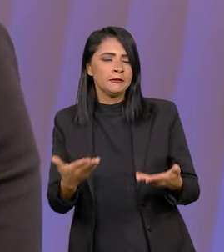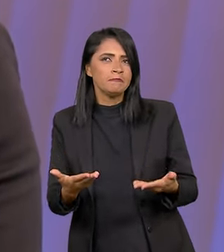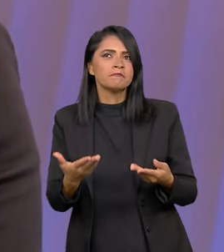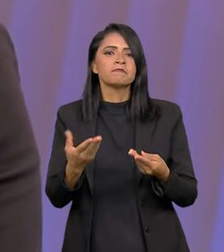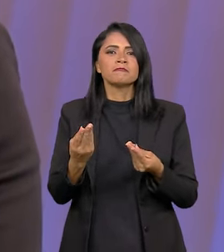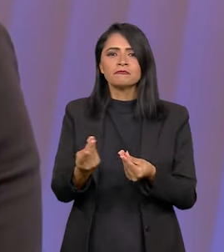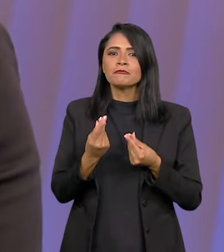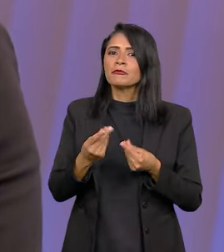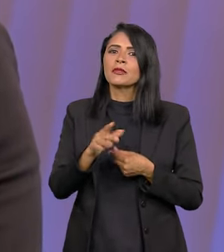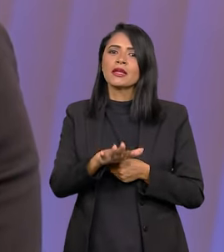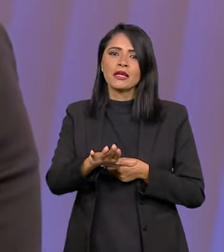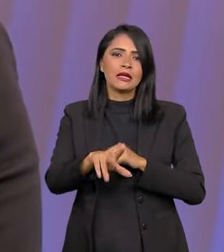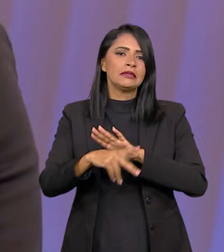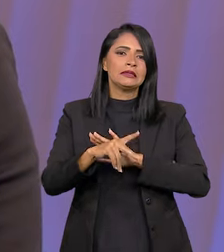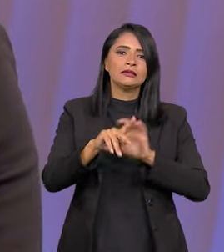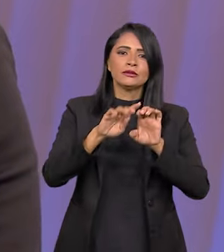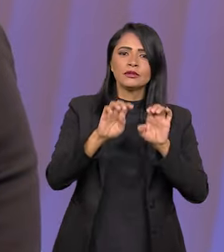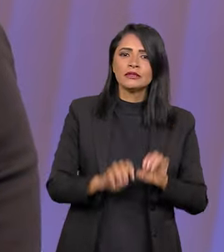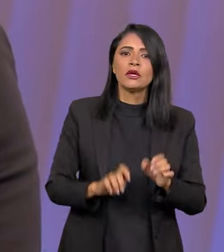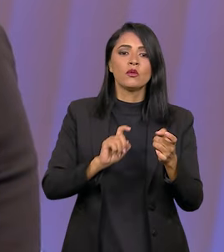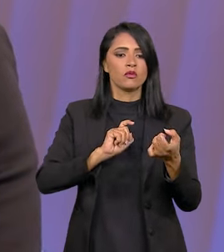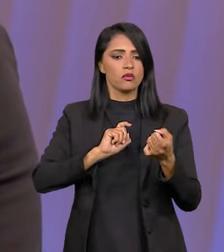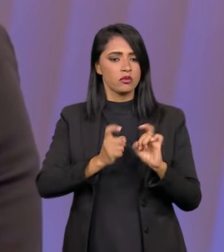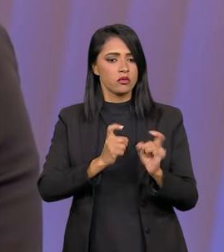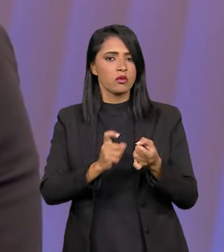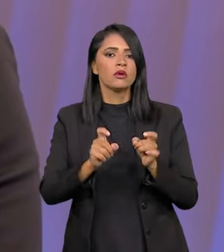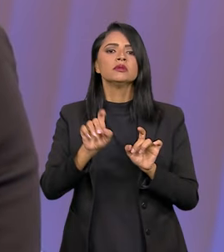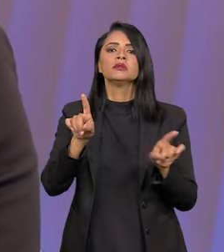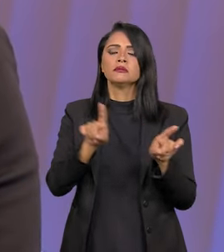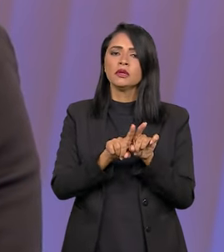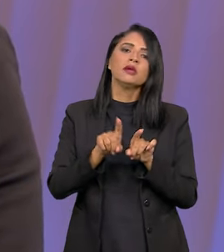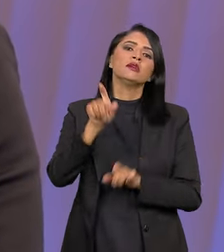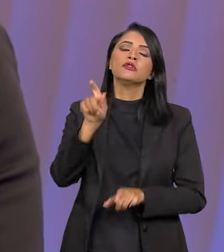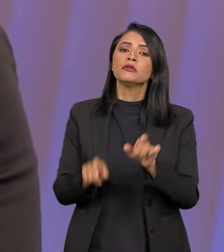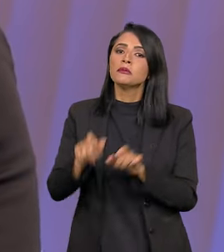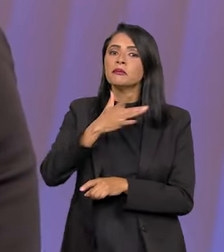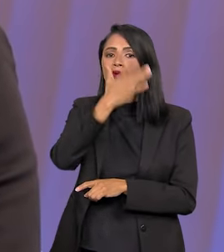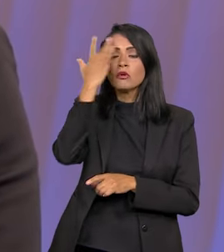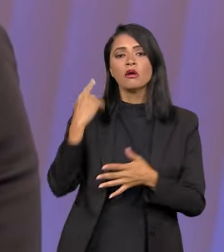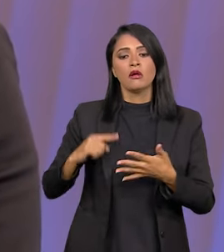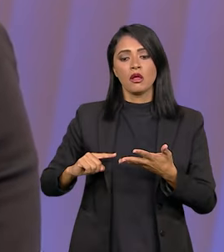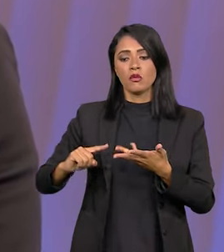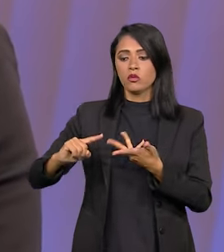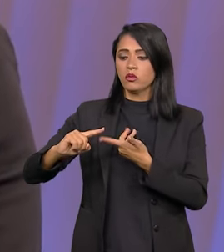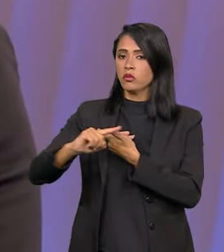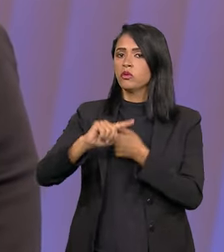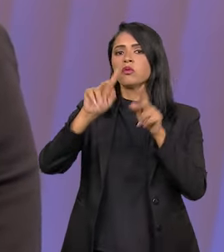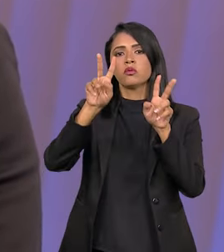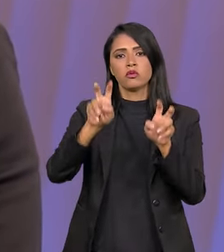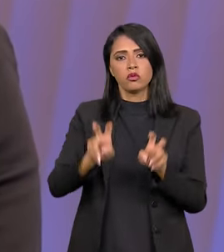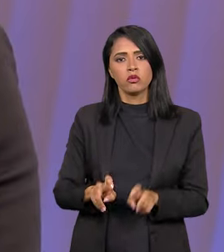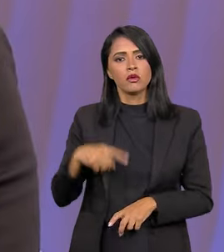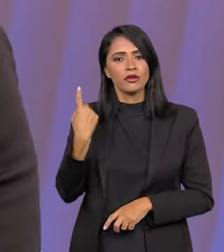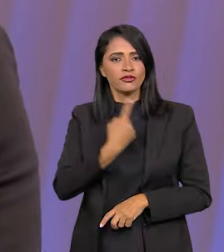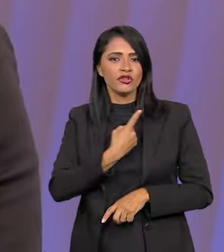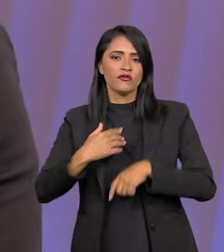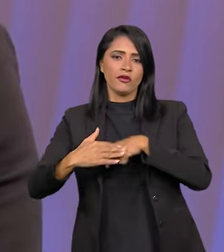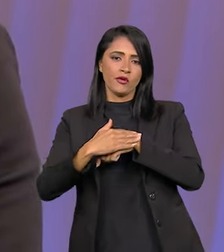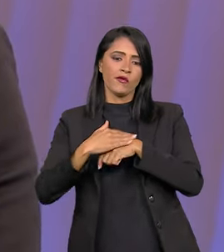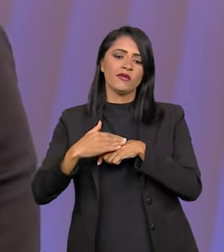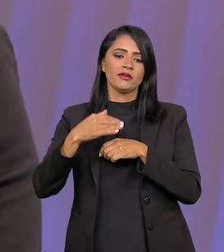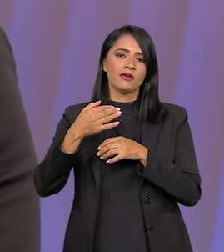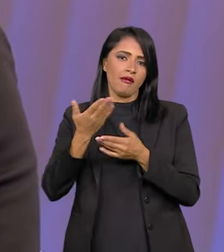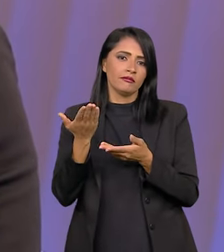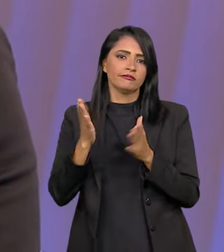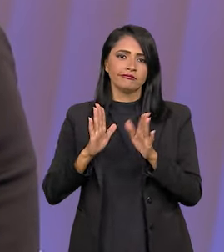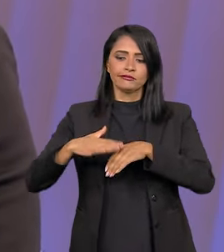e toda a parte de estruturação administrativa e de pessoal, enfim, uma série de pautas que a gente